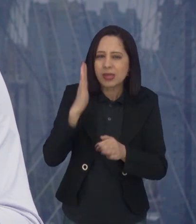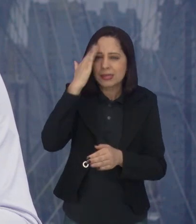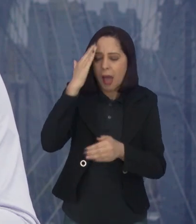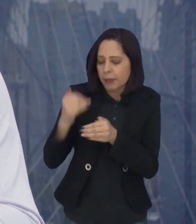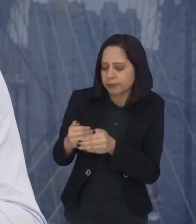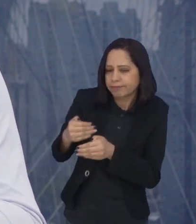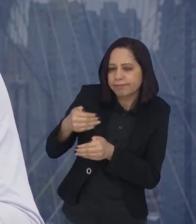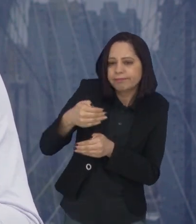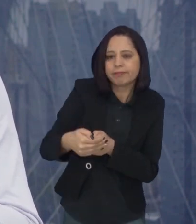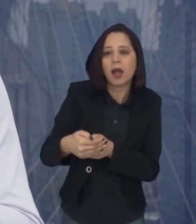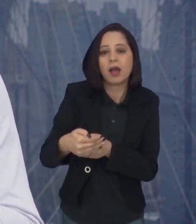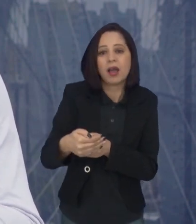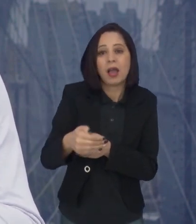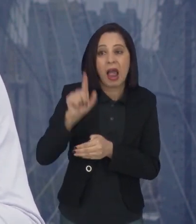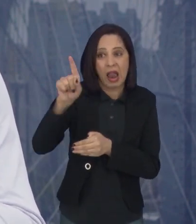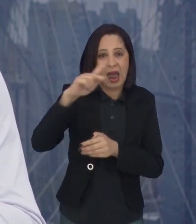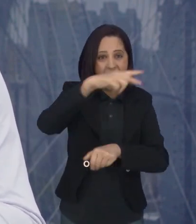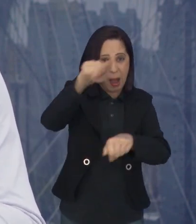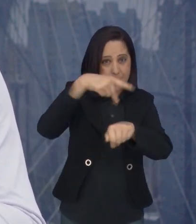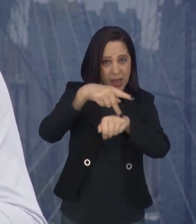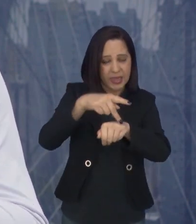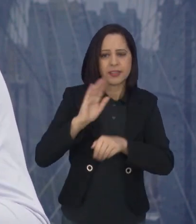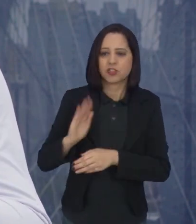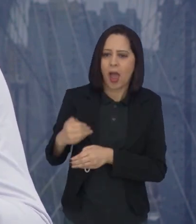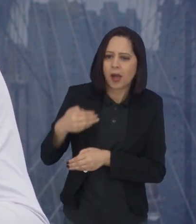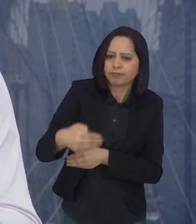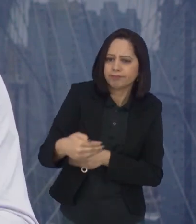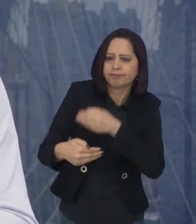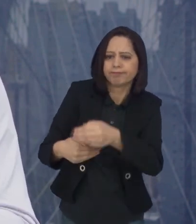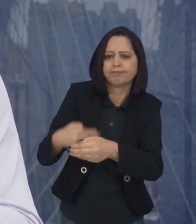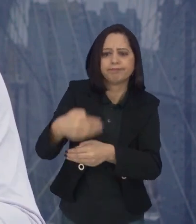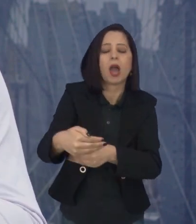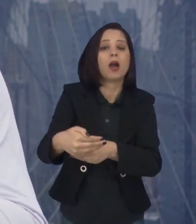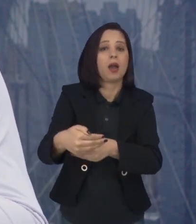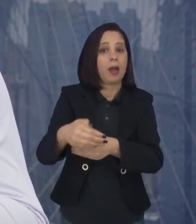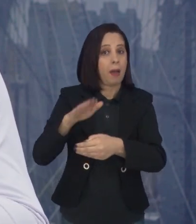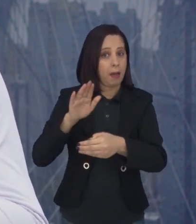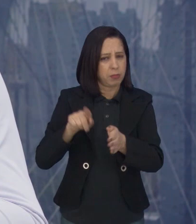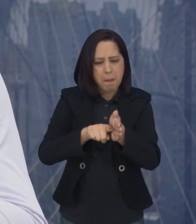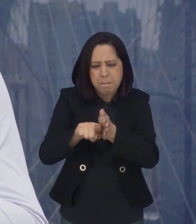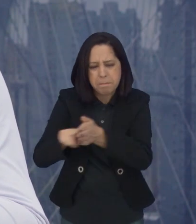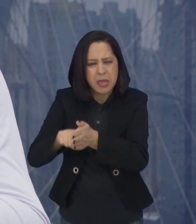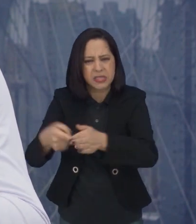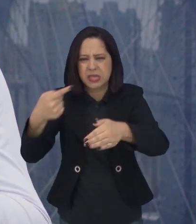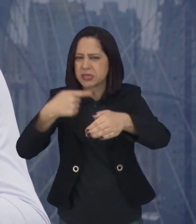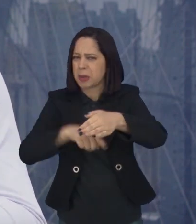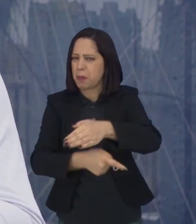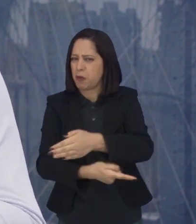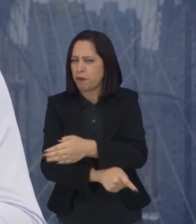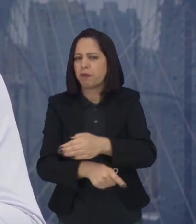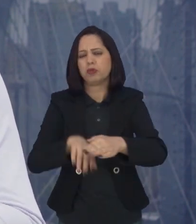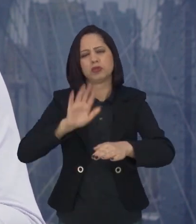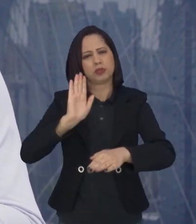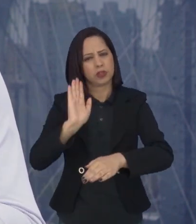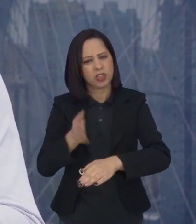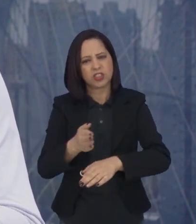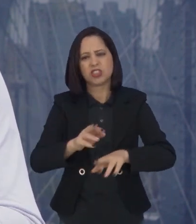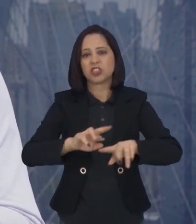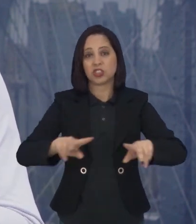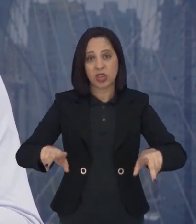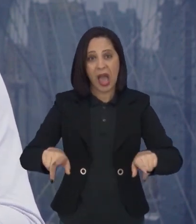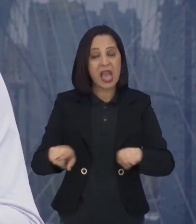o cannabis medicinal. Lá fora, isso já é um assunto que já tem vários estudos, que tem países que até